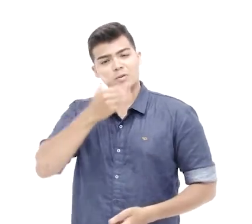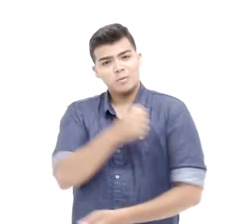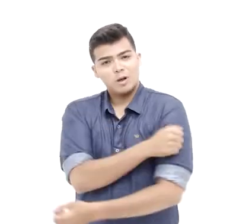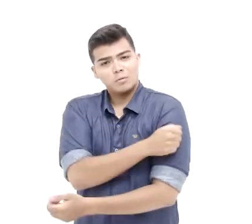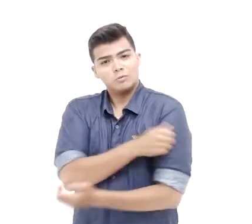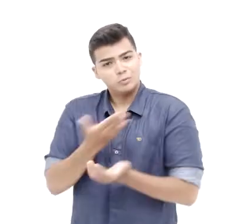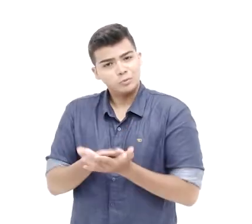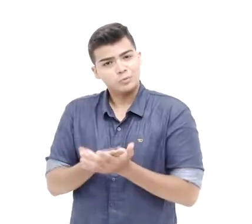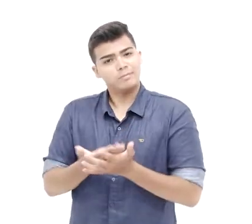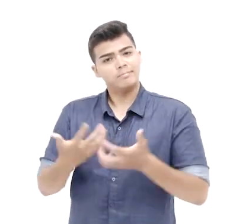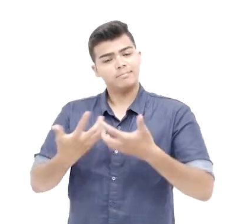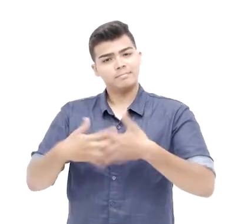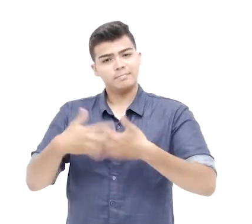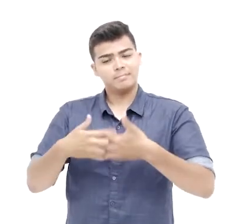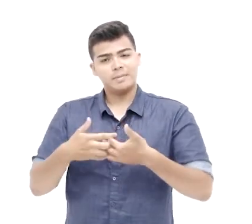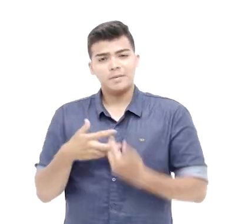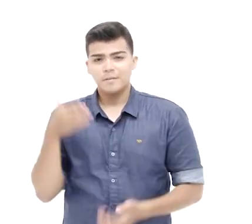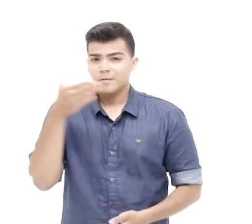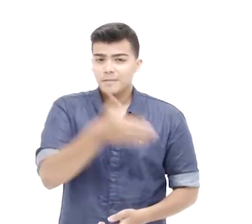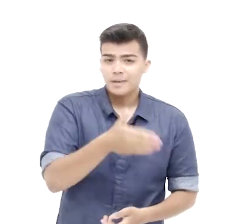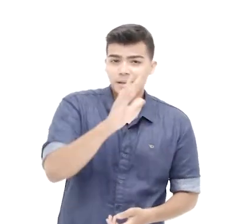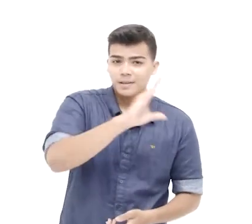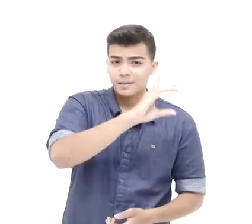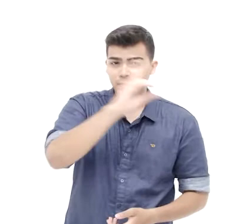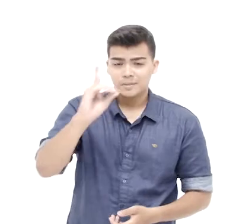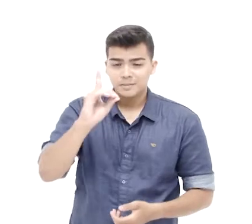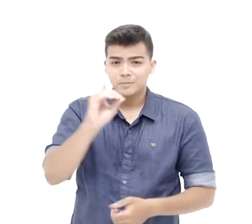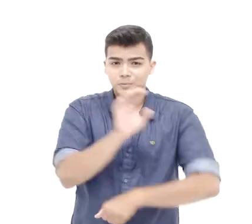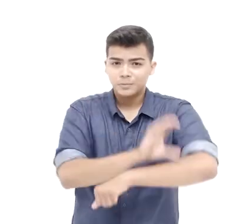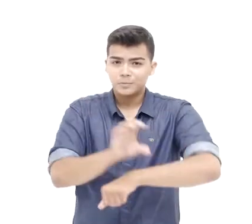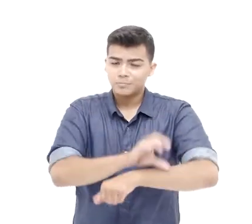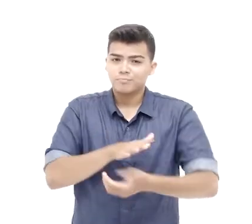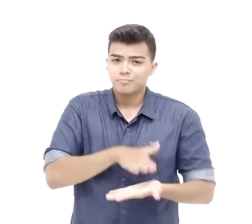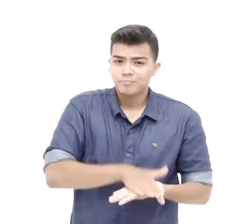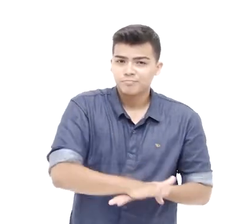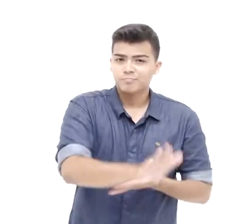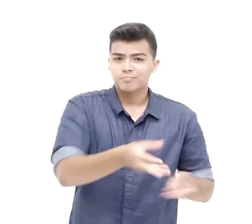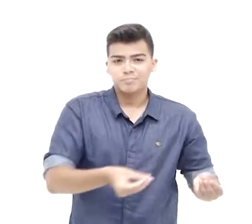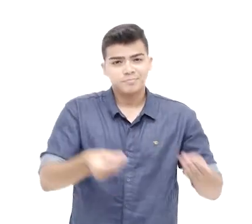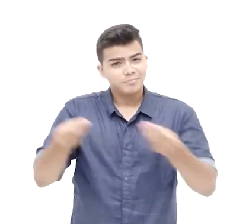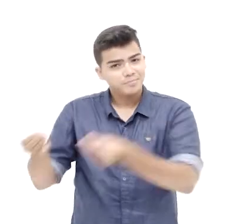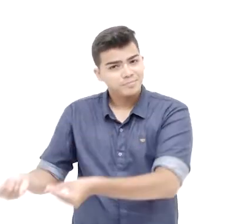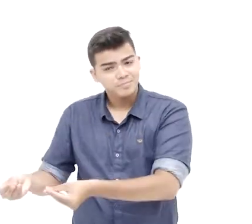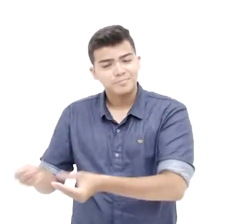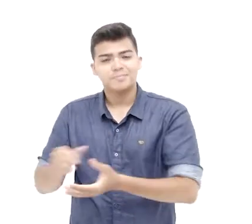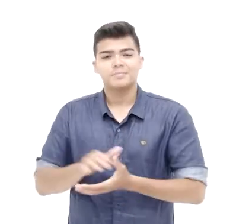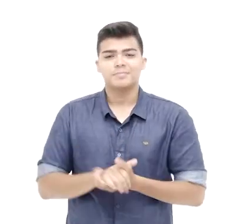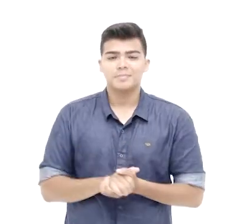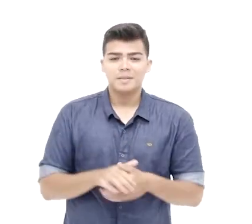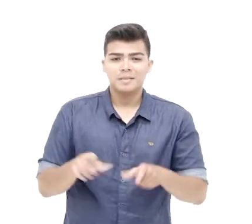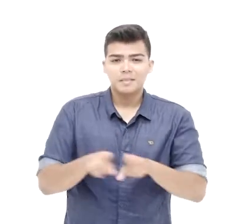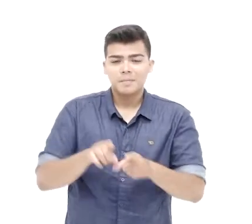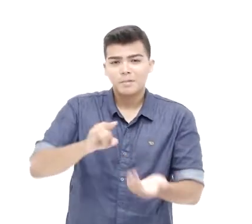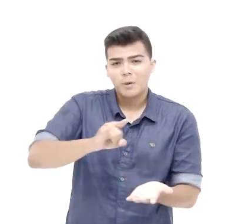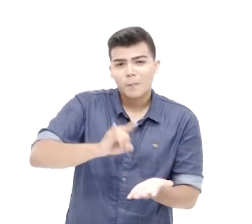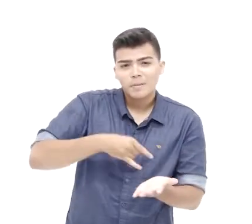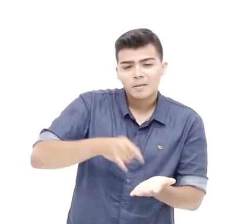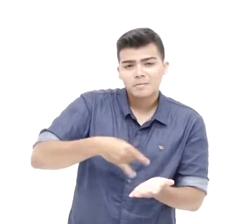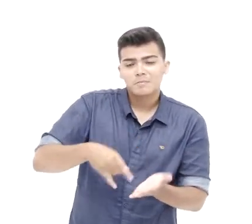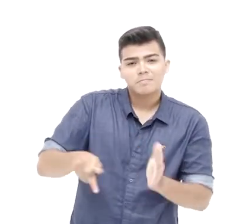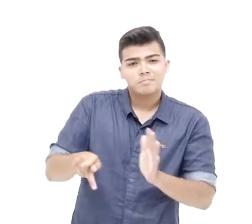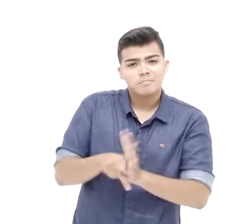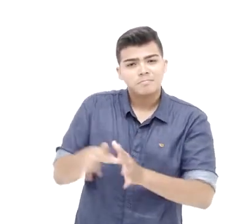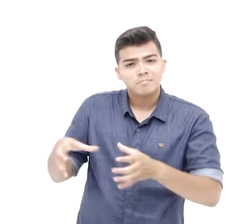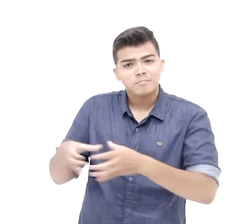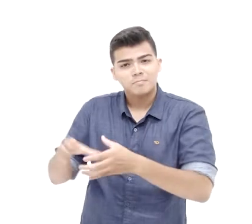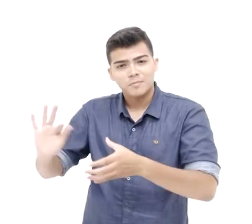aluno com a instituição através de declaração emitida pela coordenação do curso. Documentação oficial com foto